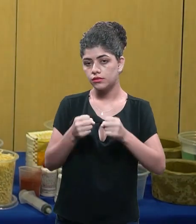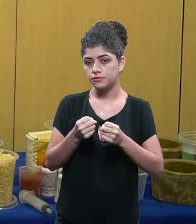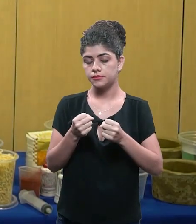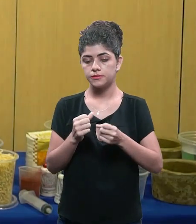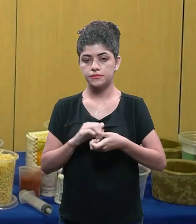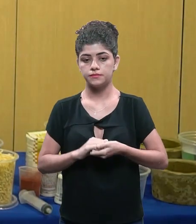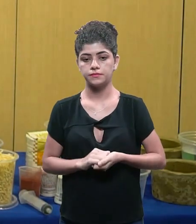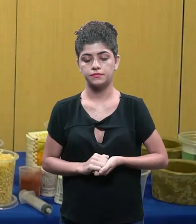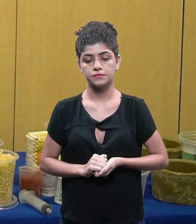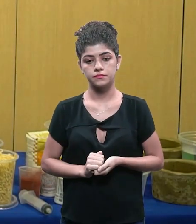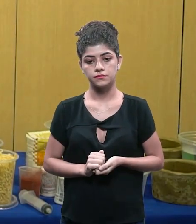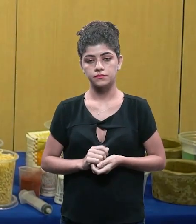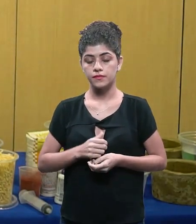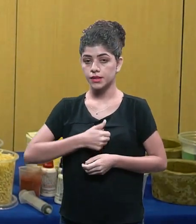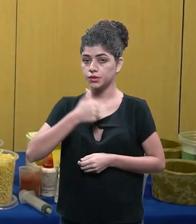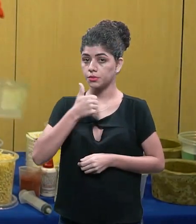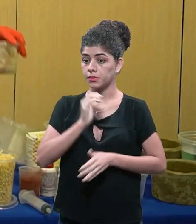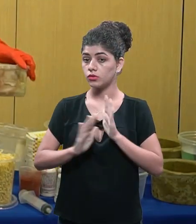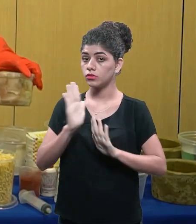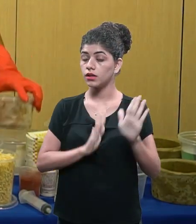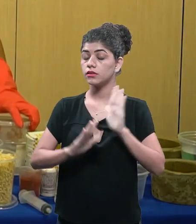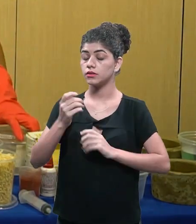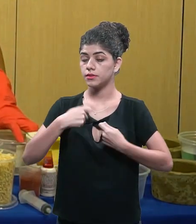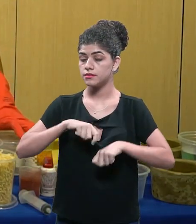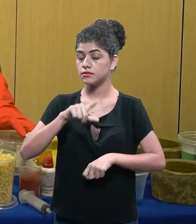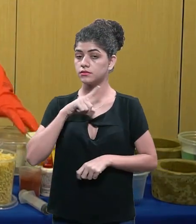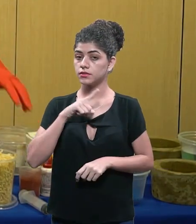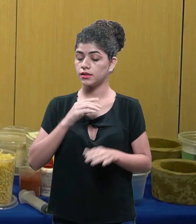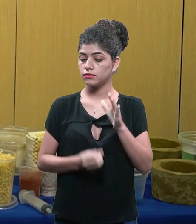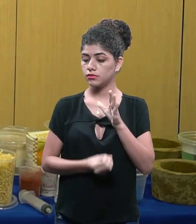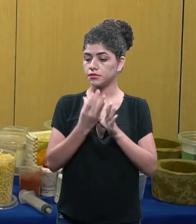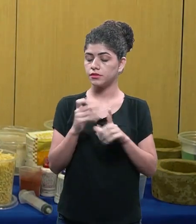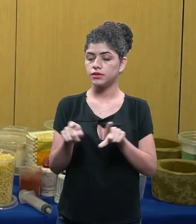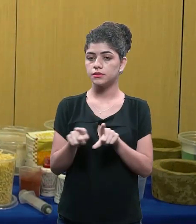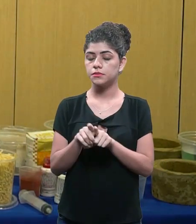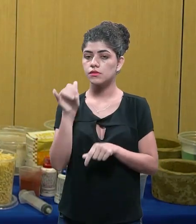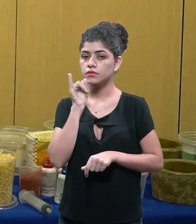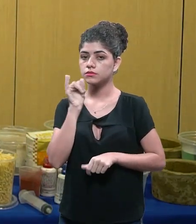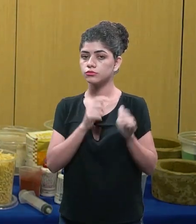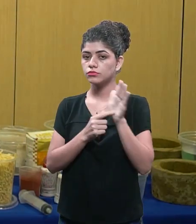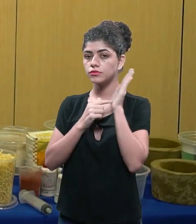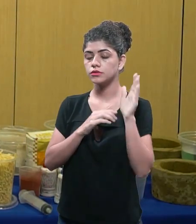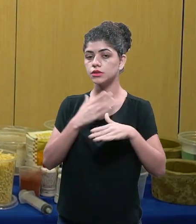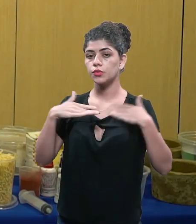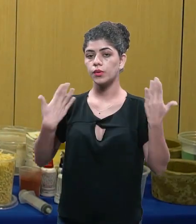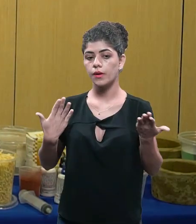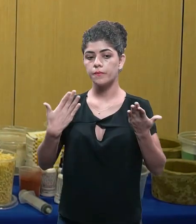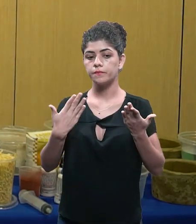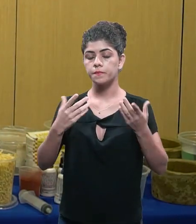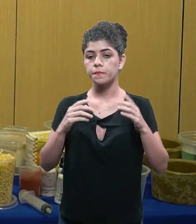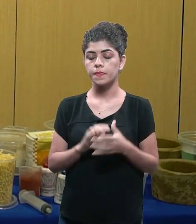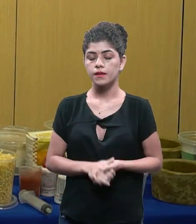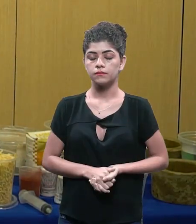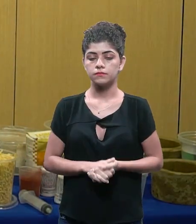sem causar dano no fundo da minha peça então isso é o primeiro cuidado que vai ter na produção da forma outro exemplo que eu quero mostrar pra